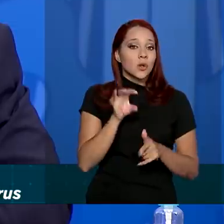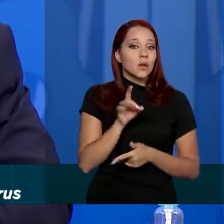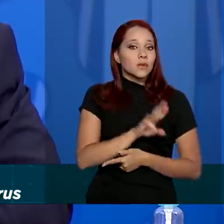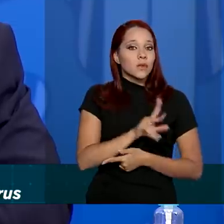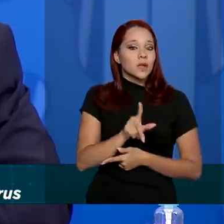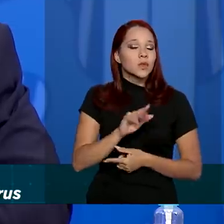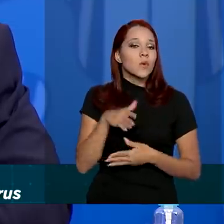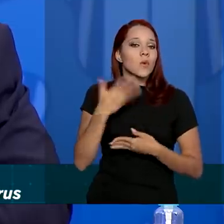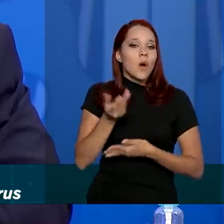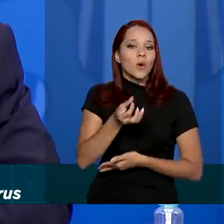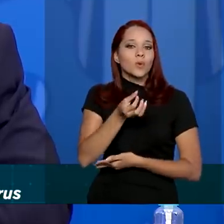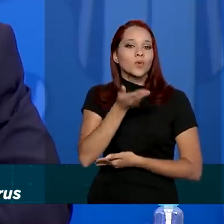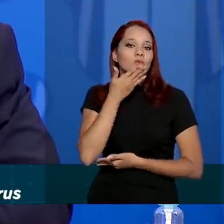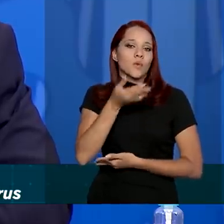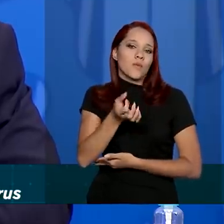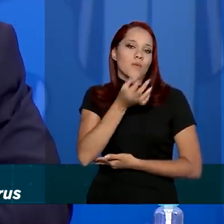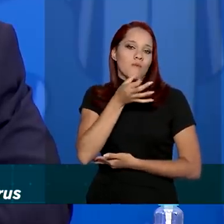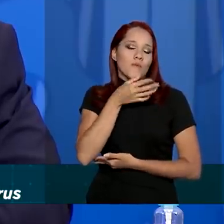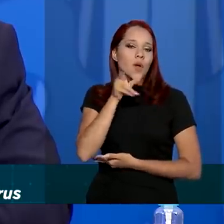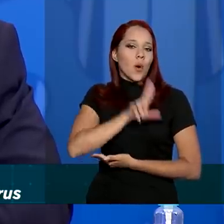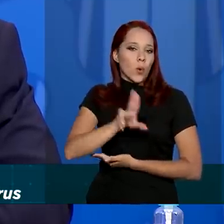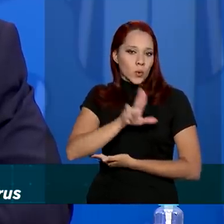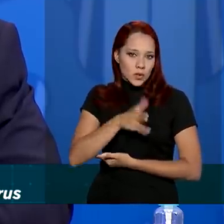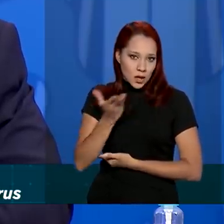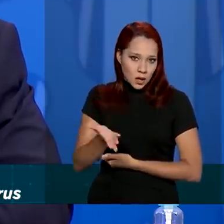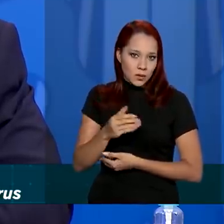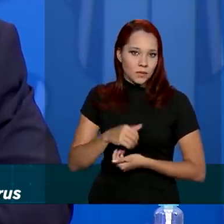qual tipo de medicamento está sendo utilizado,